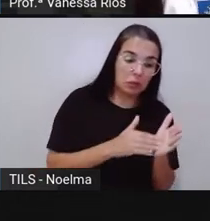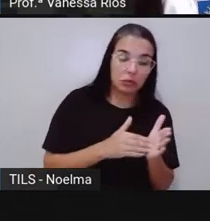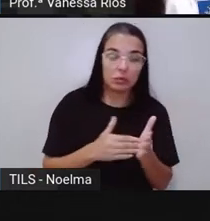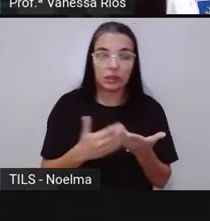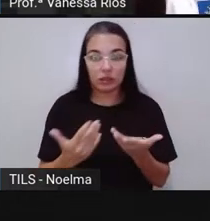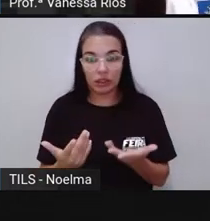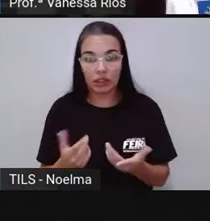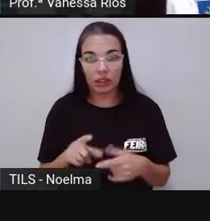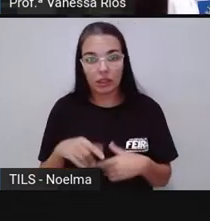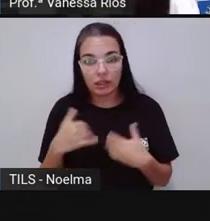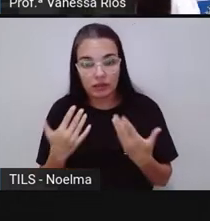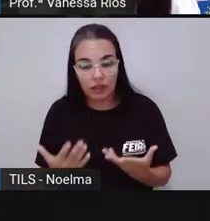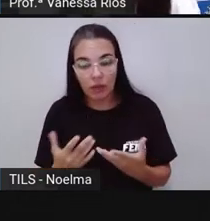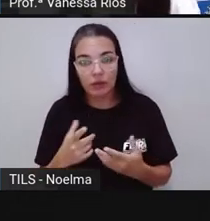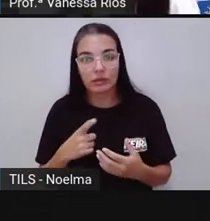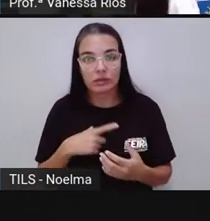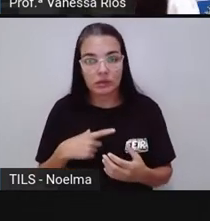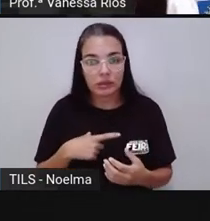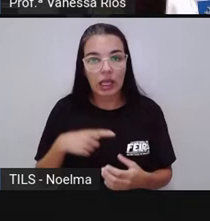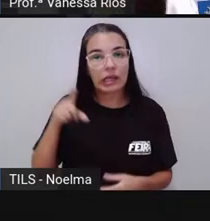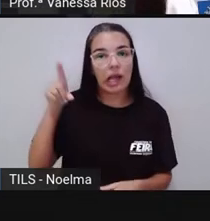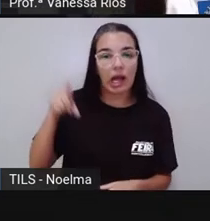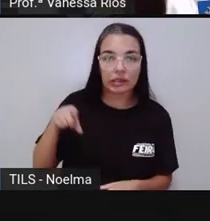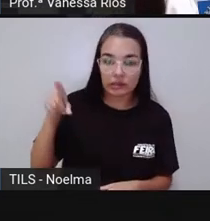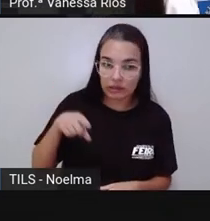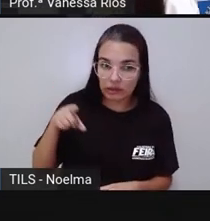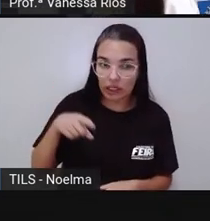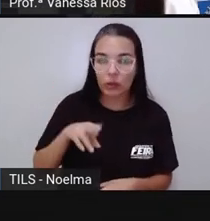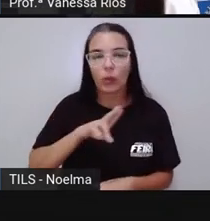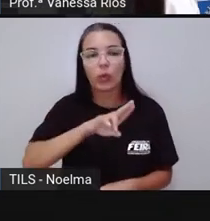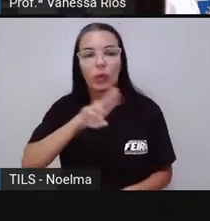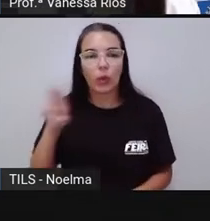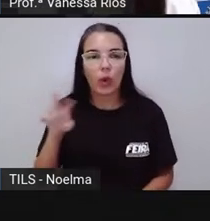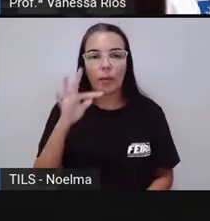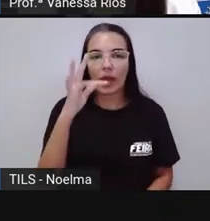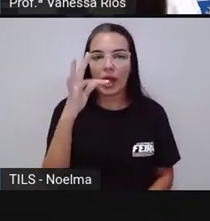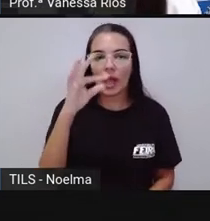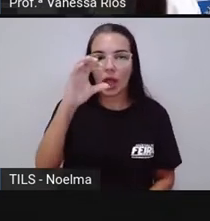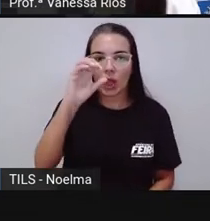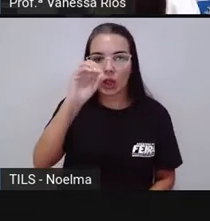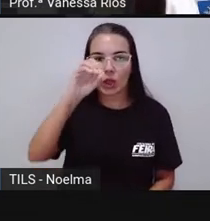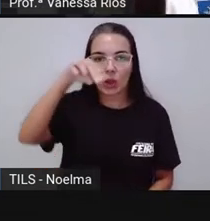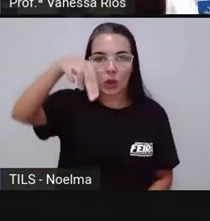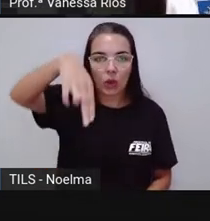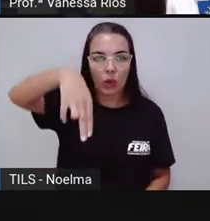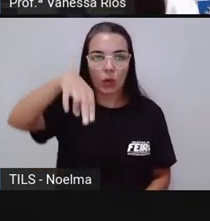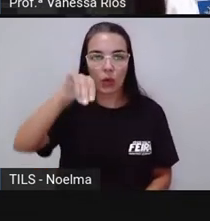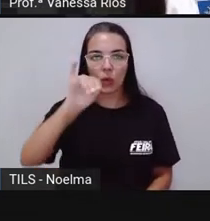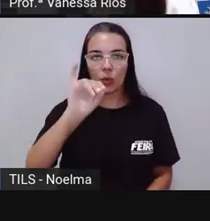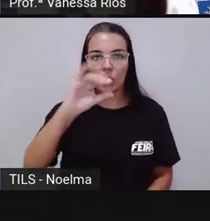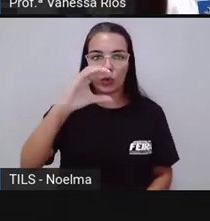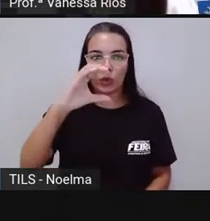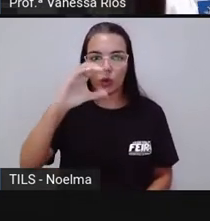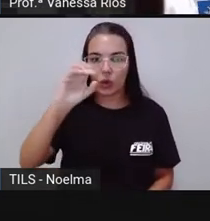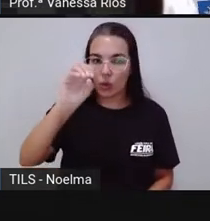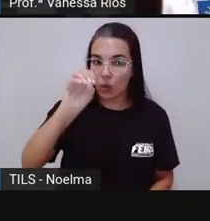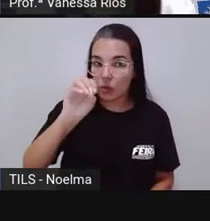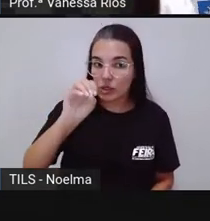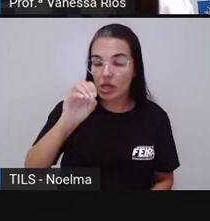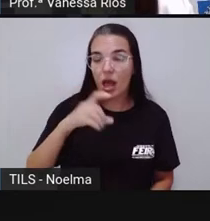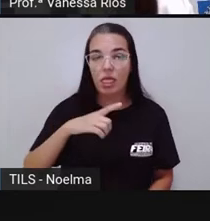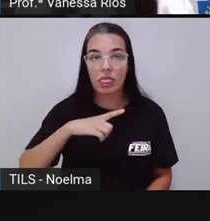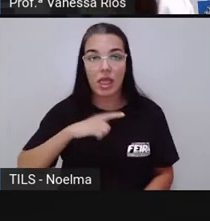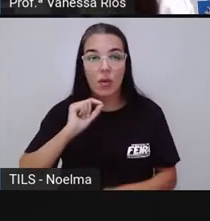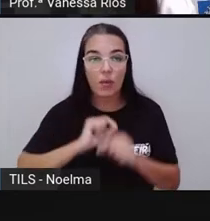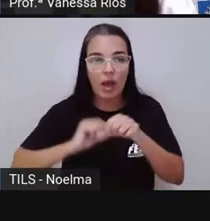sílaba. Mas aqueles monossílabos tônicos, que tem aí a sua pronúncia com ênfase, com força, mesmo que em